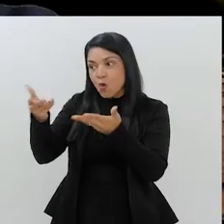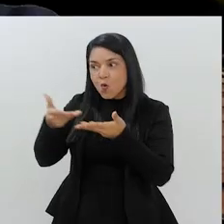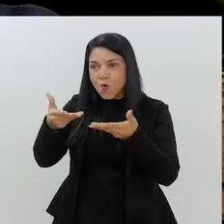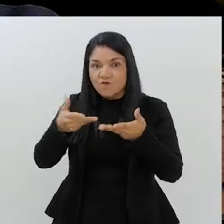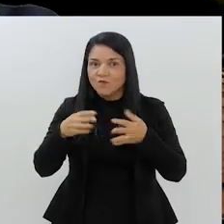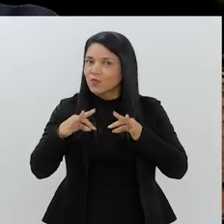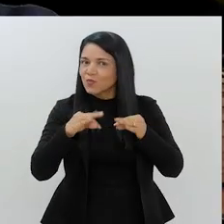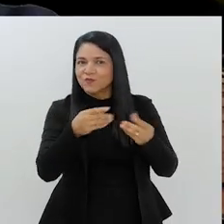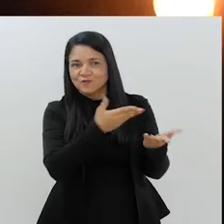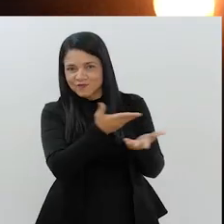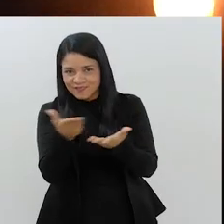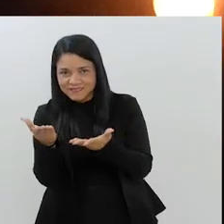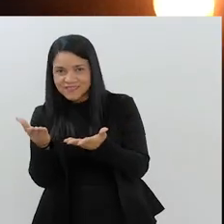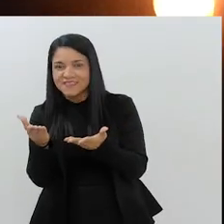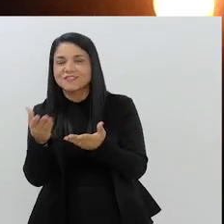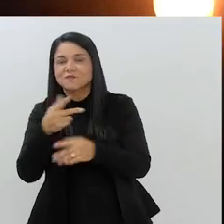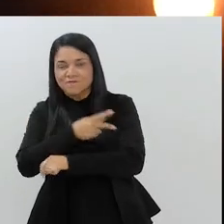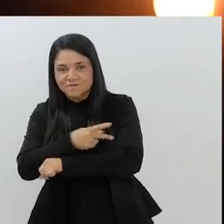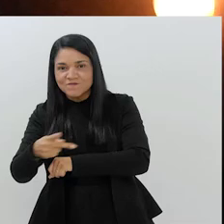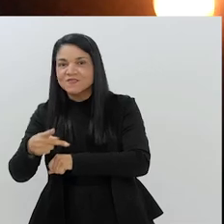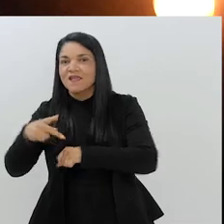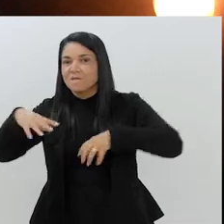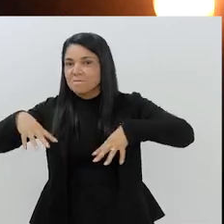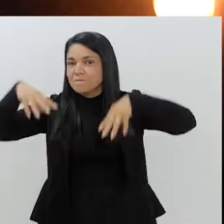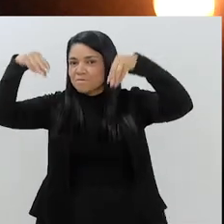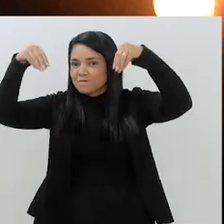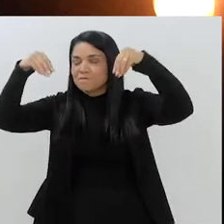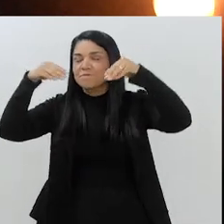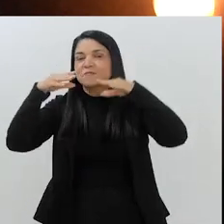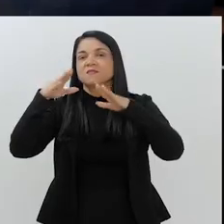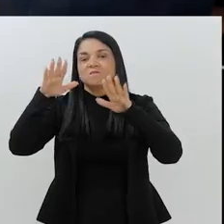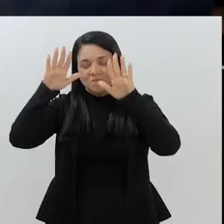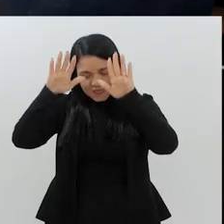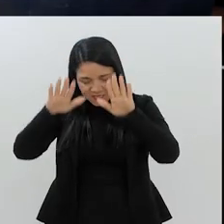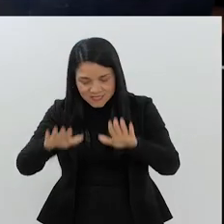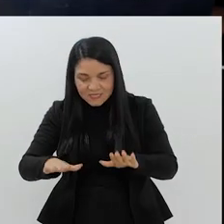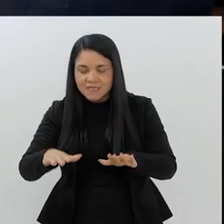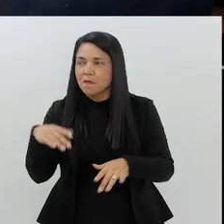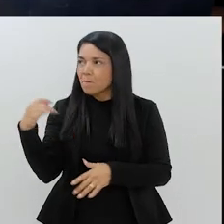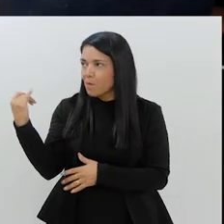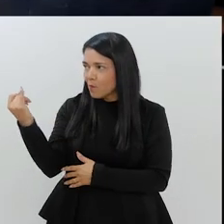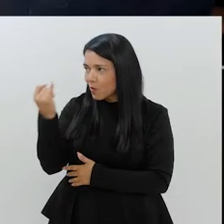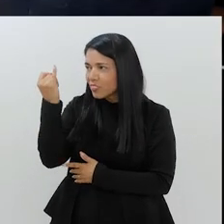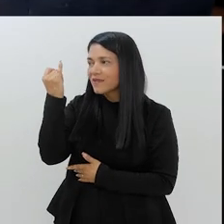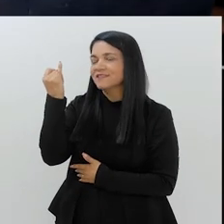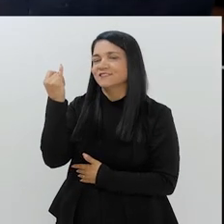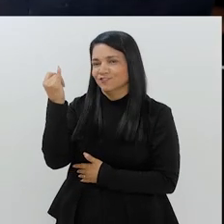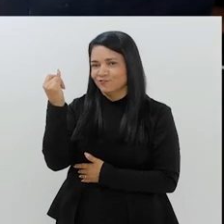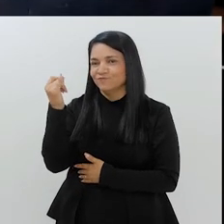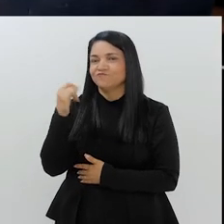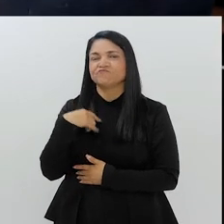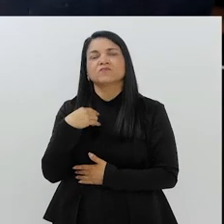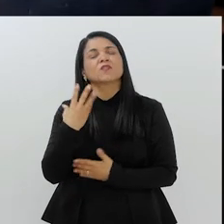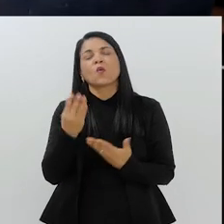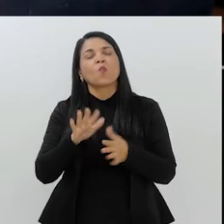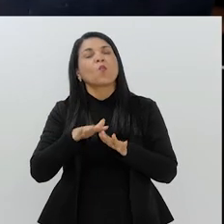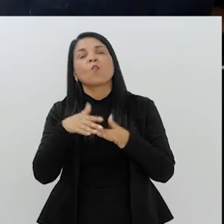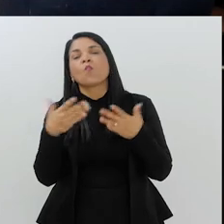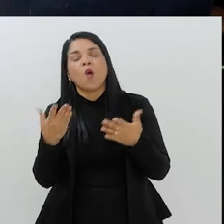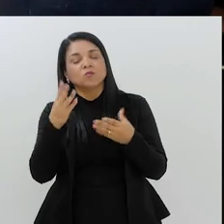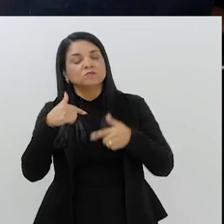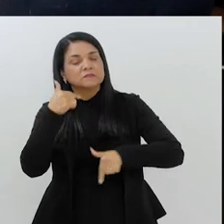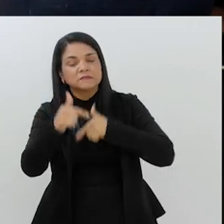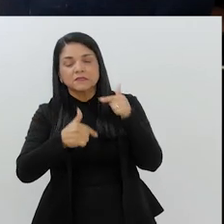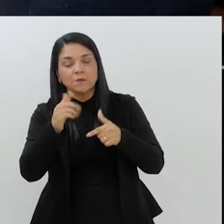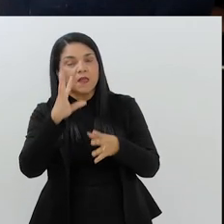Já convido a todos para nos visitar também. Também acho. Acho que isso é o mais importante. Fernando, e qual é o seu trabalho